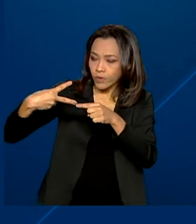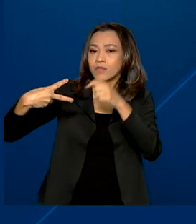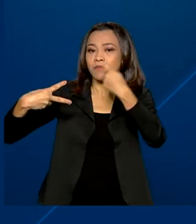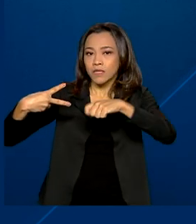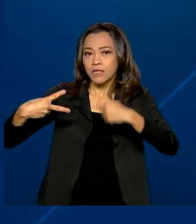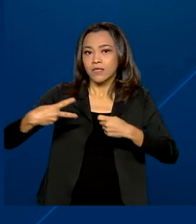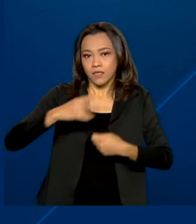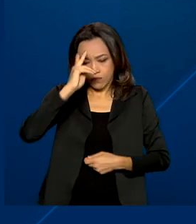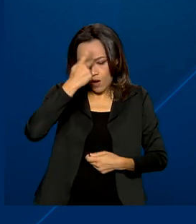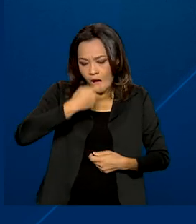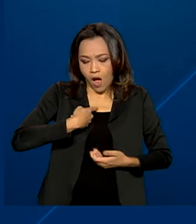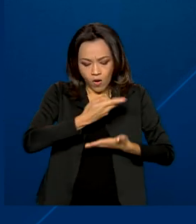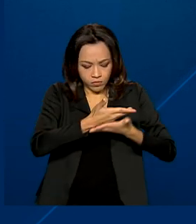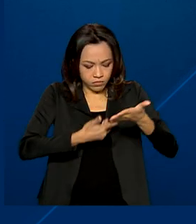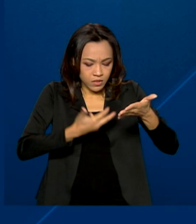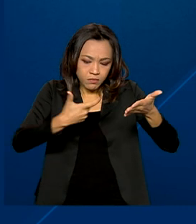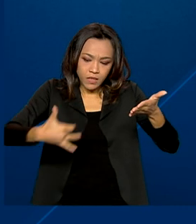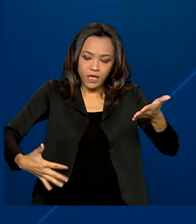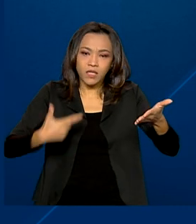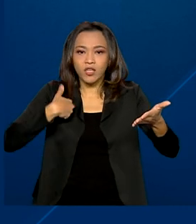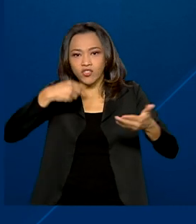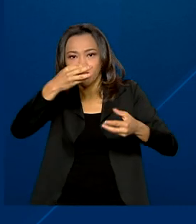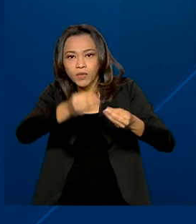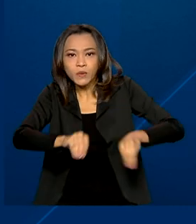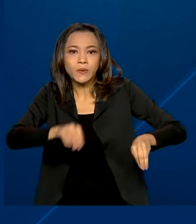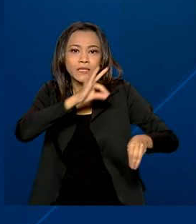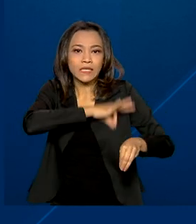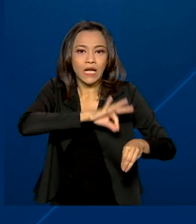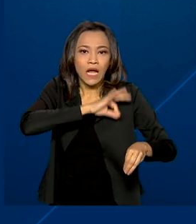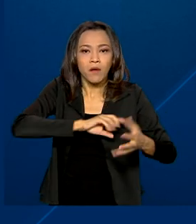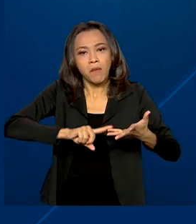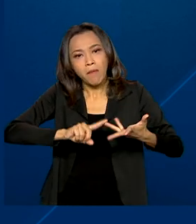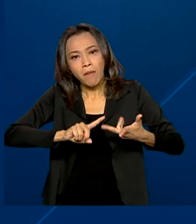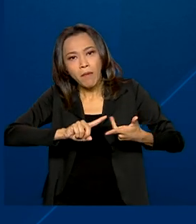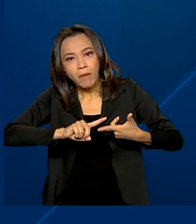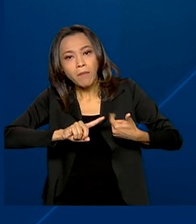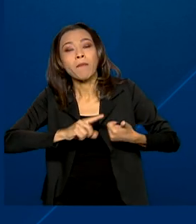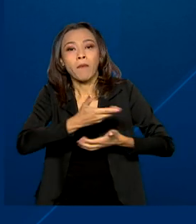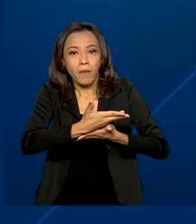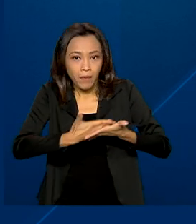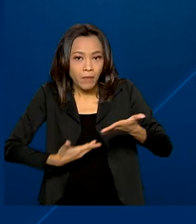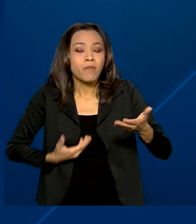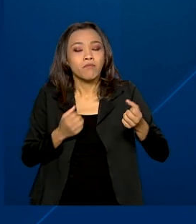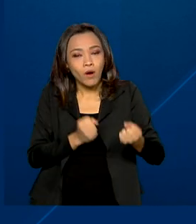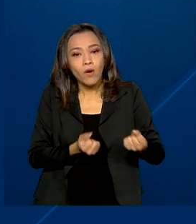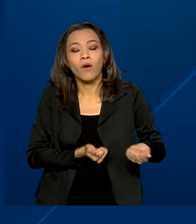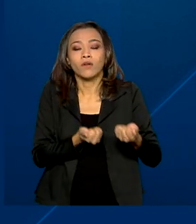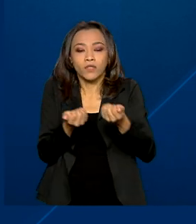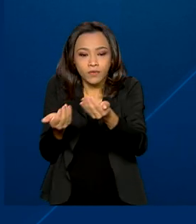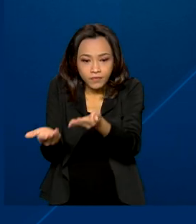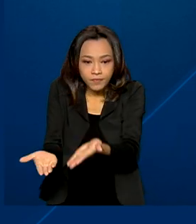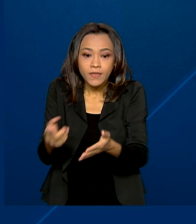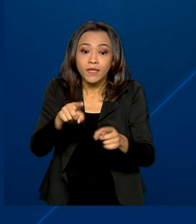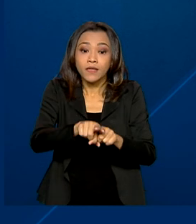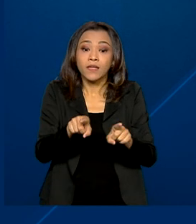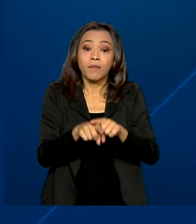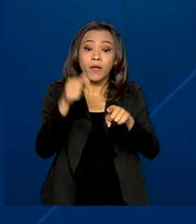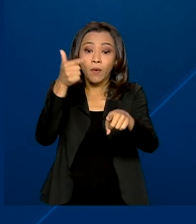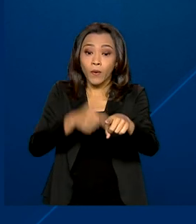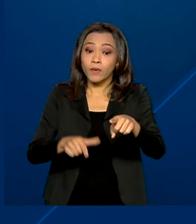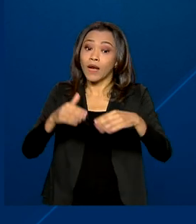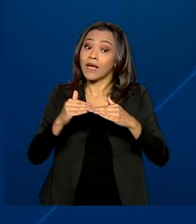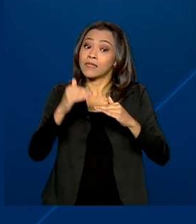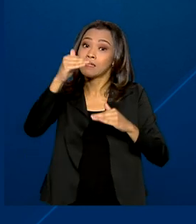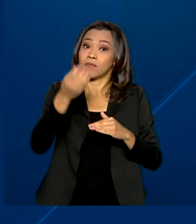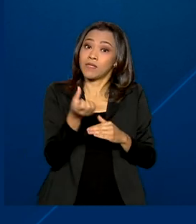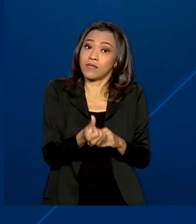autodeclaração de perda salarial. Já quem quiser um desconto ainda maior, acima de 75%, precisa apresentar